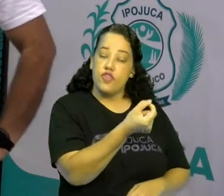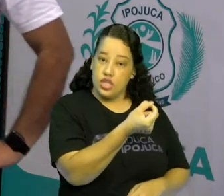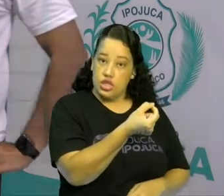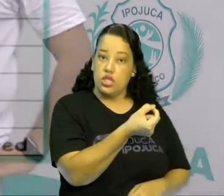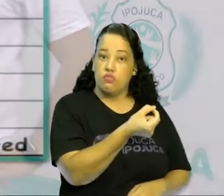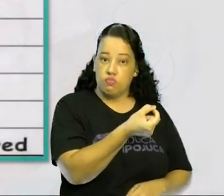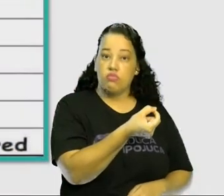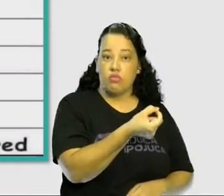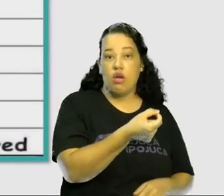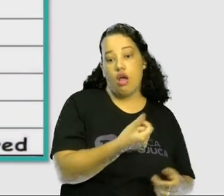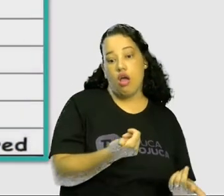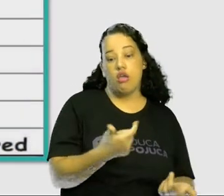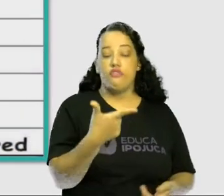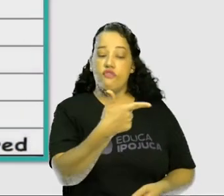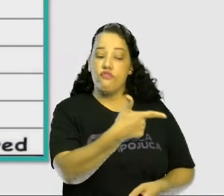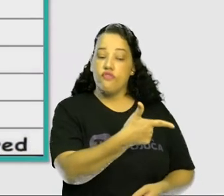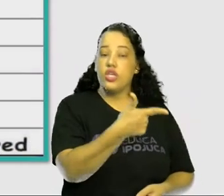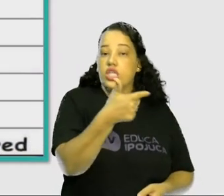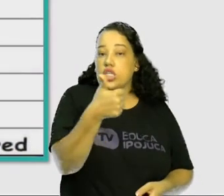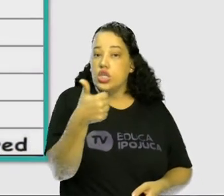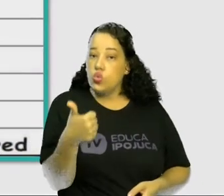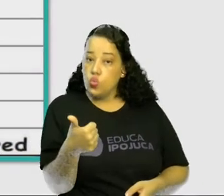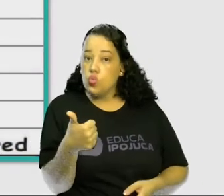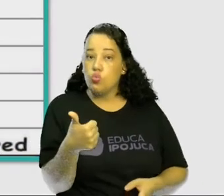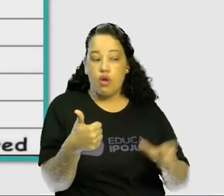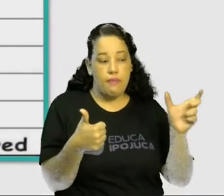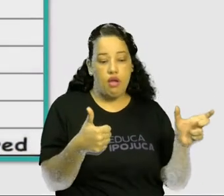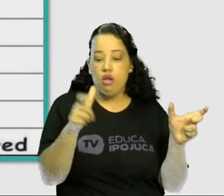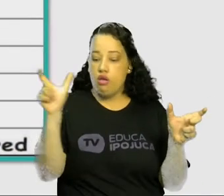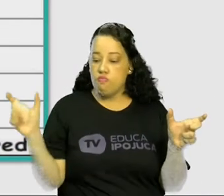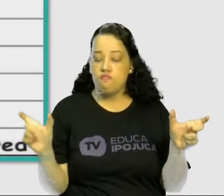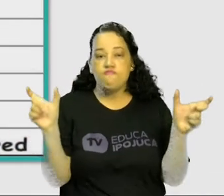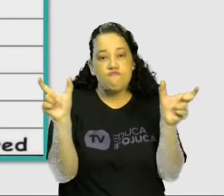Para fazer 21, ficaria 21.